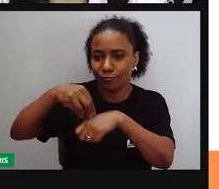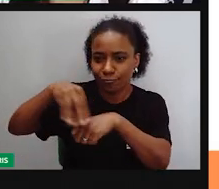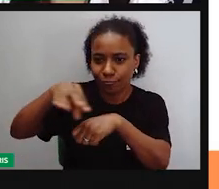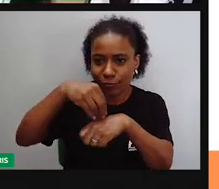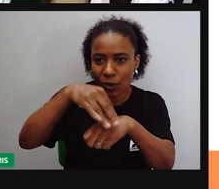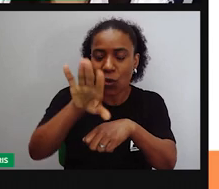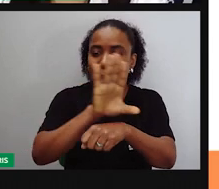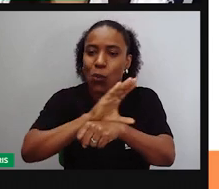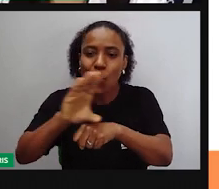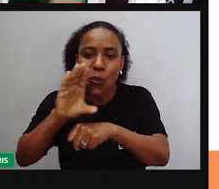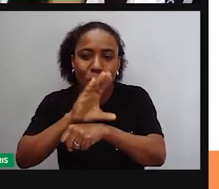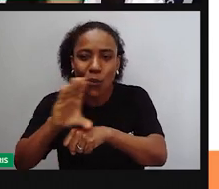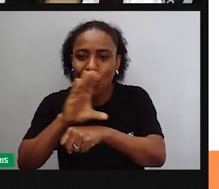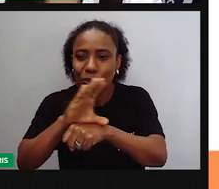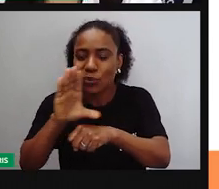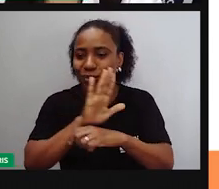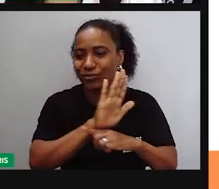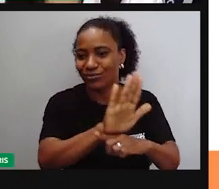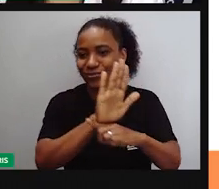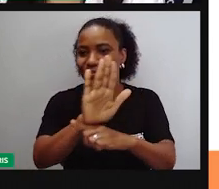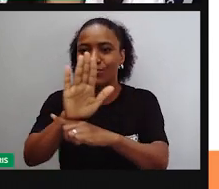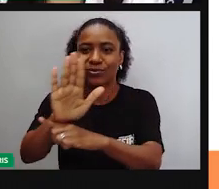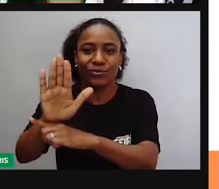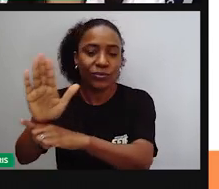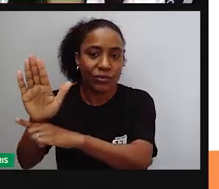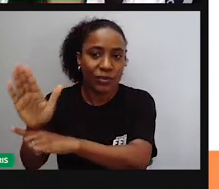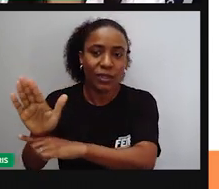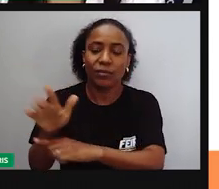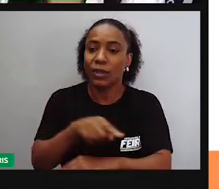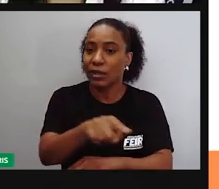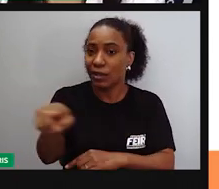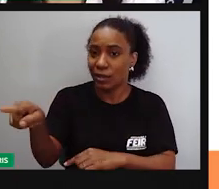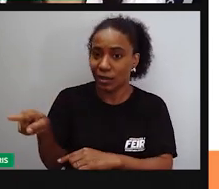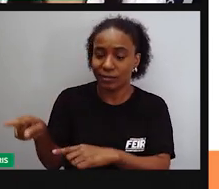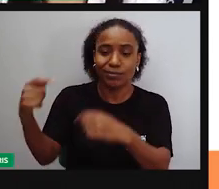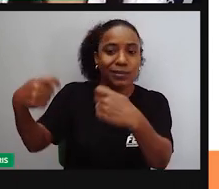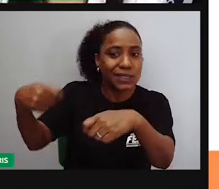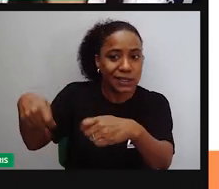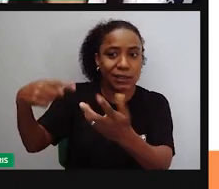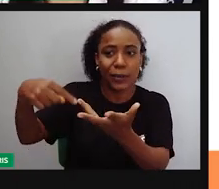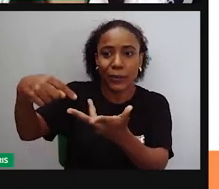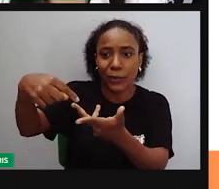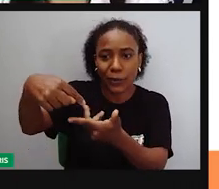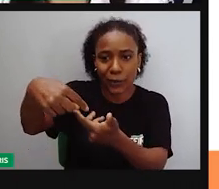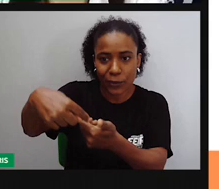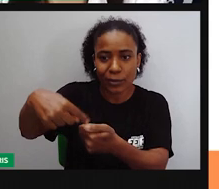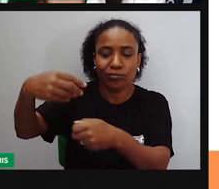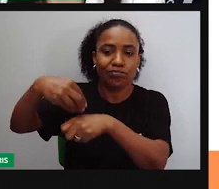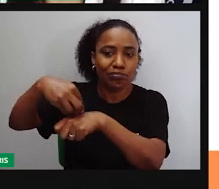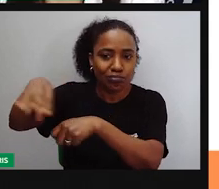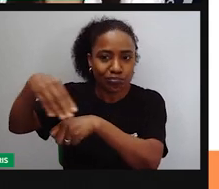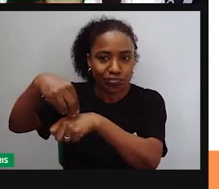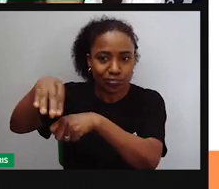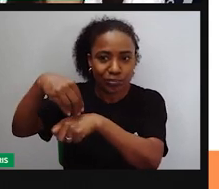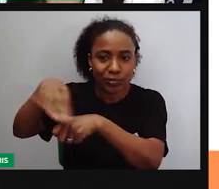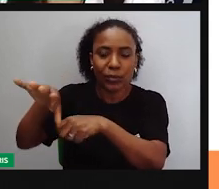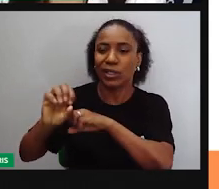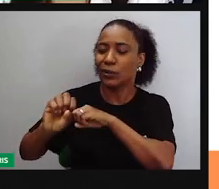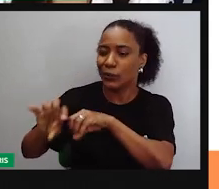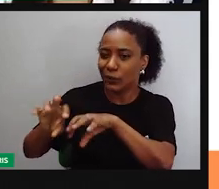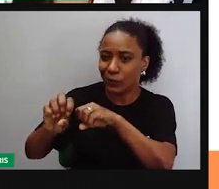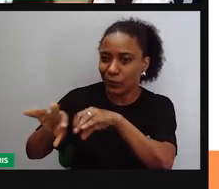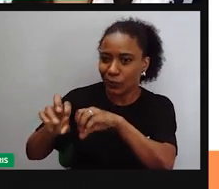cursos, né? Para a população, para atender alguma necessidade da população. Então, podem ter palestras educativas,